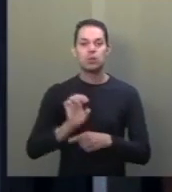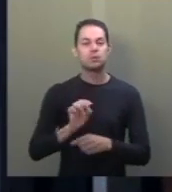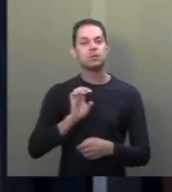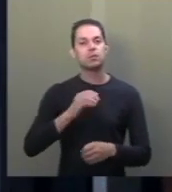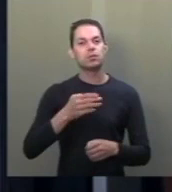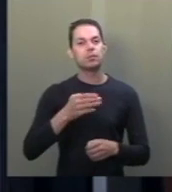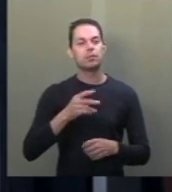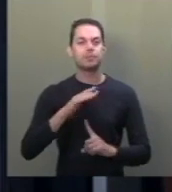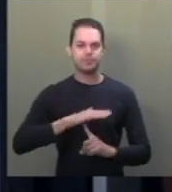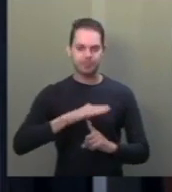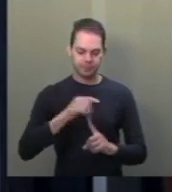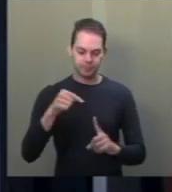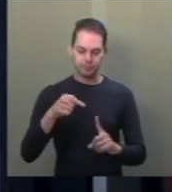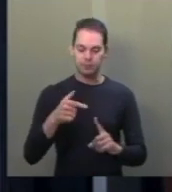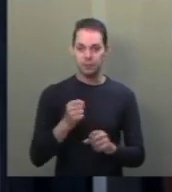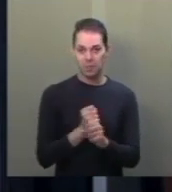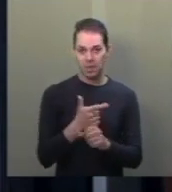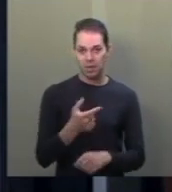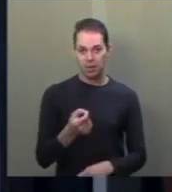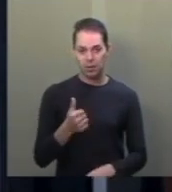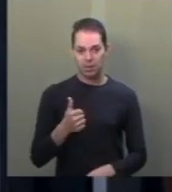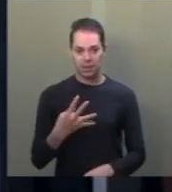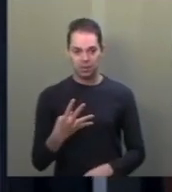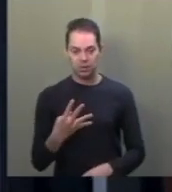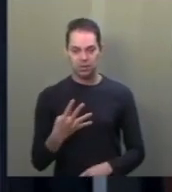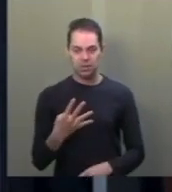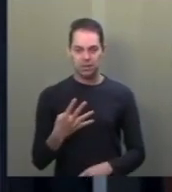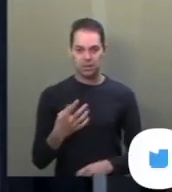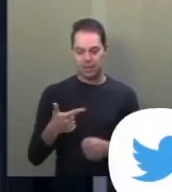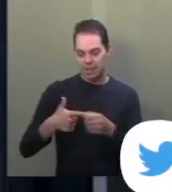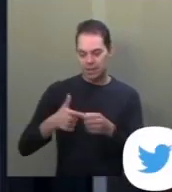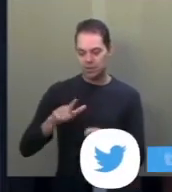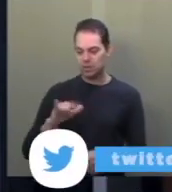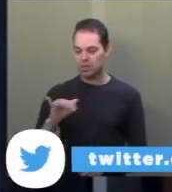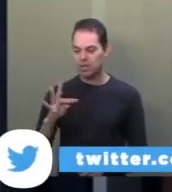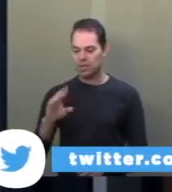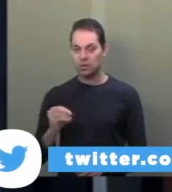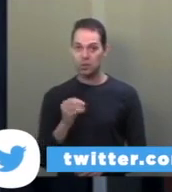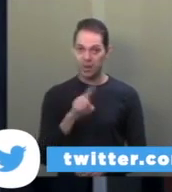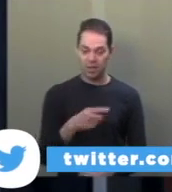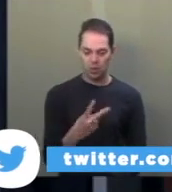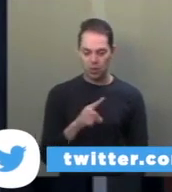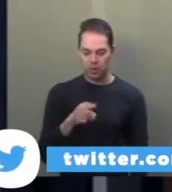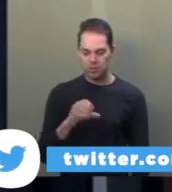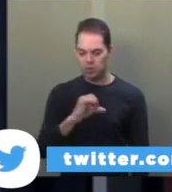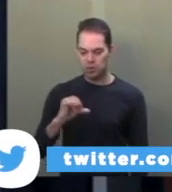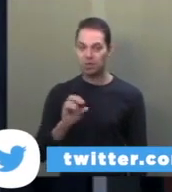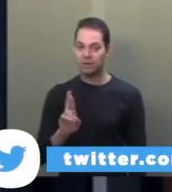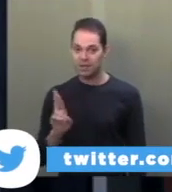Em 2014, o litro da gasolina custava 2,9. Hoje,